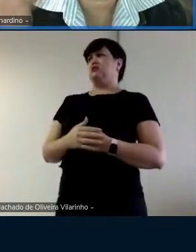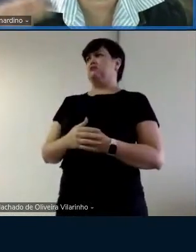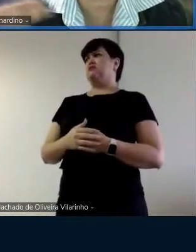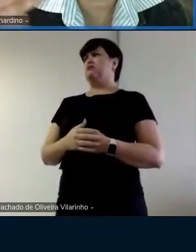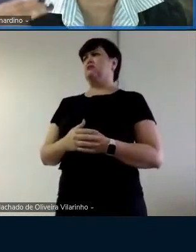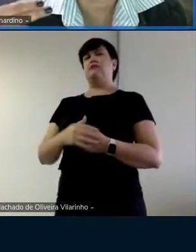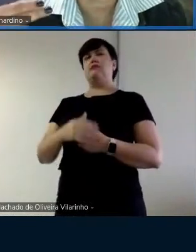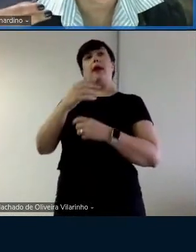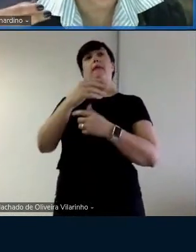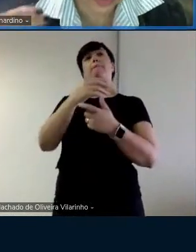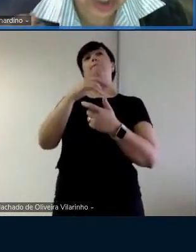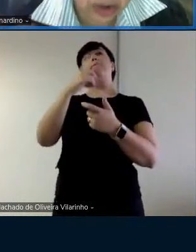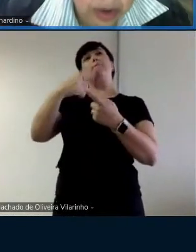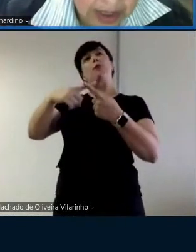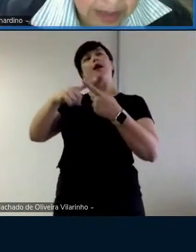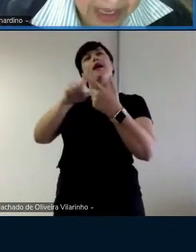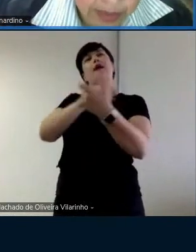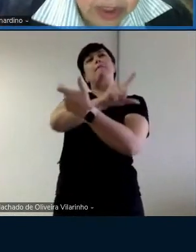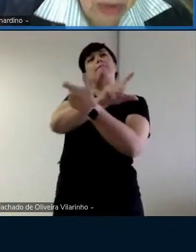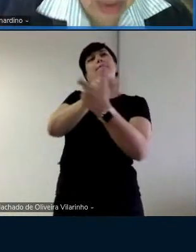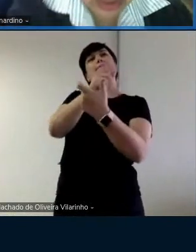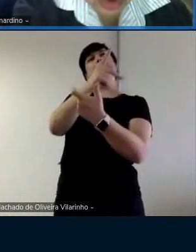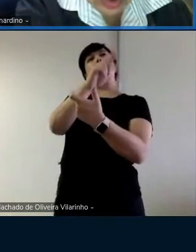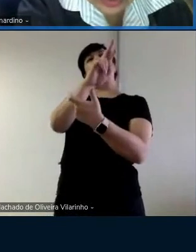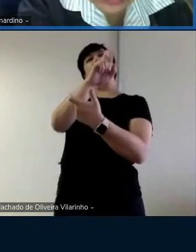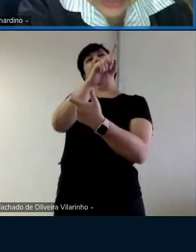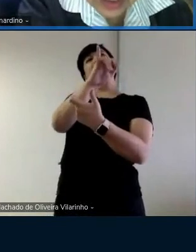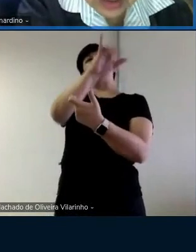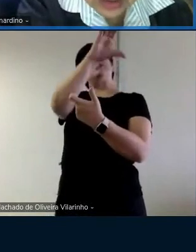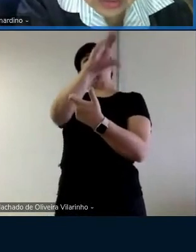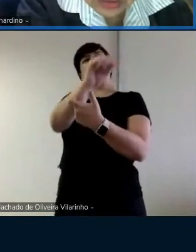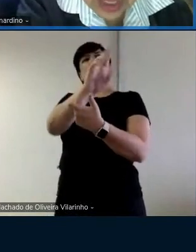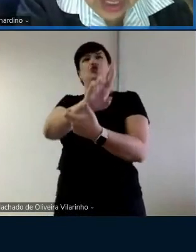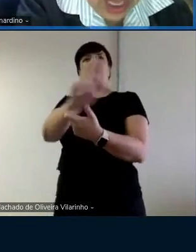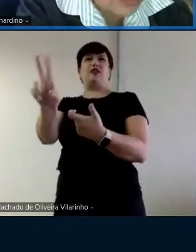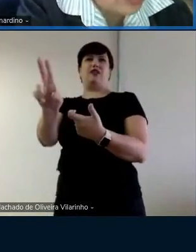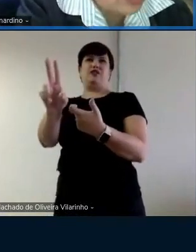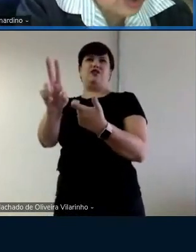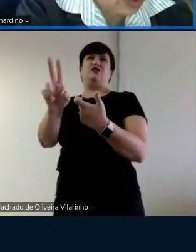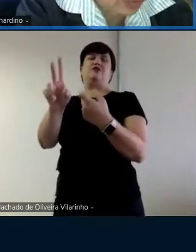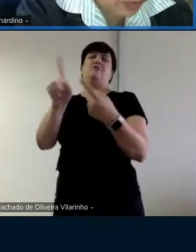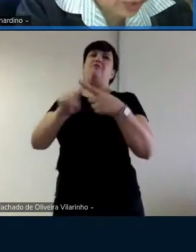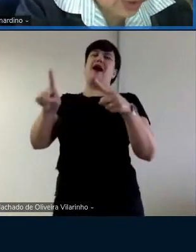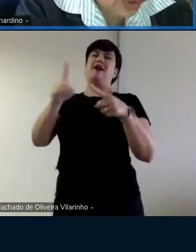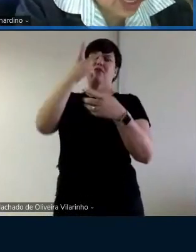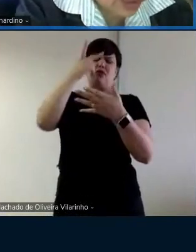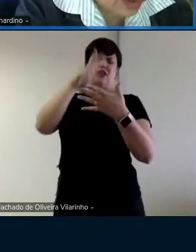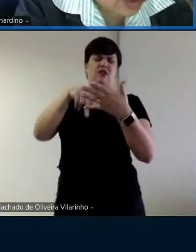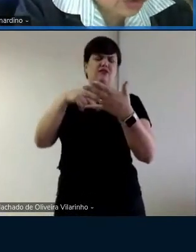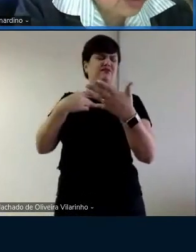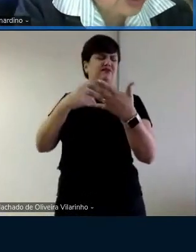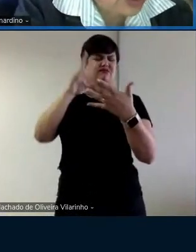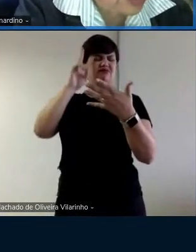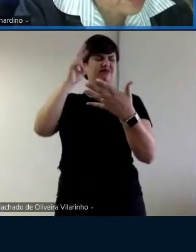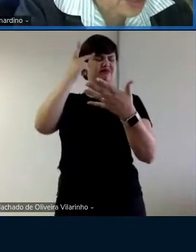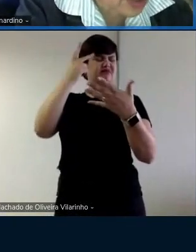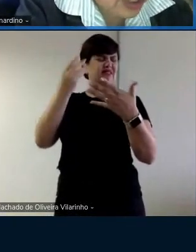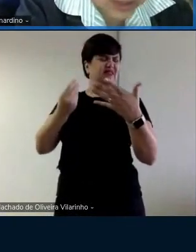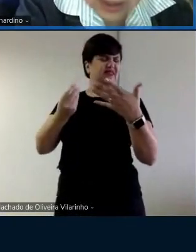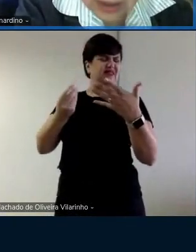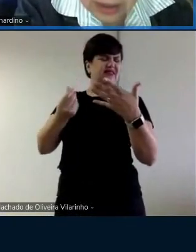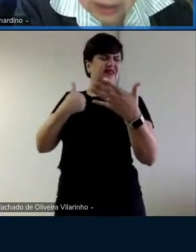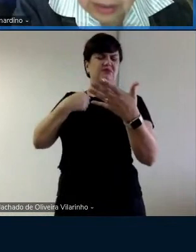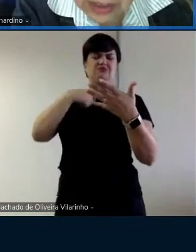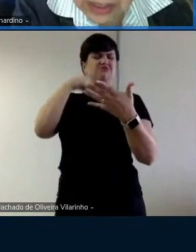prefixos diferentes né, distintos mas pro seu leitor não tá não tá claro isso não tá? Deixa eu ver aqui na